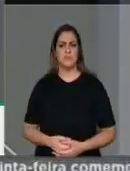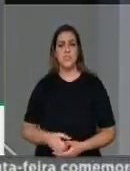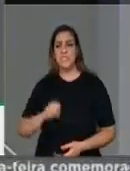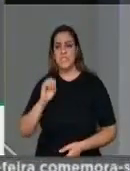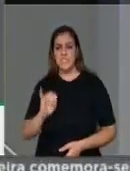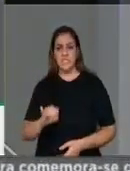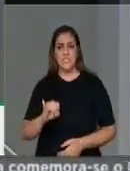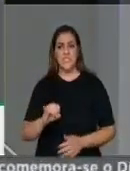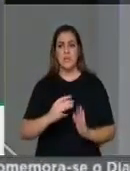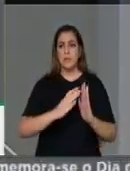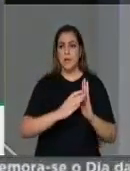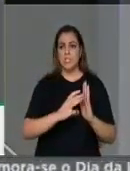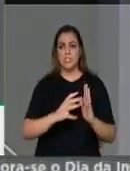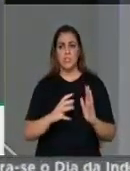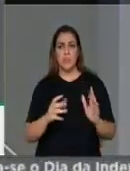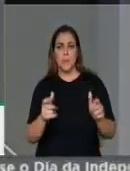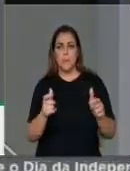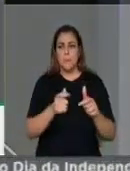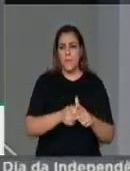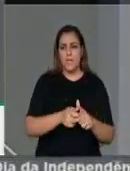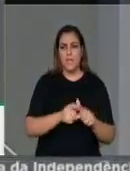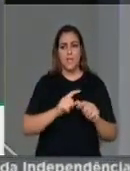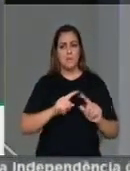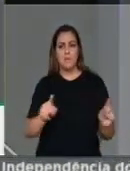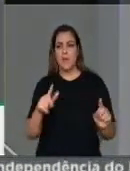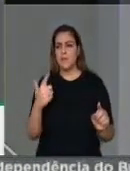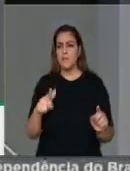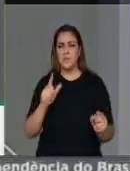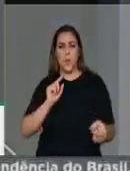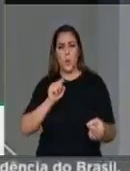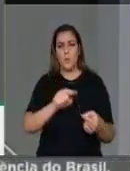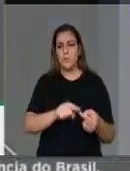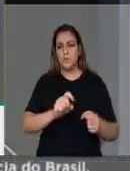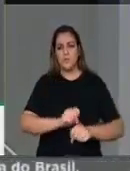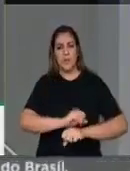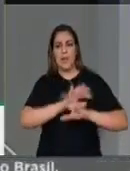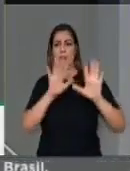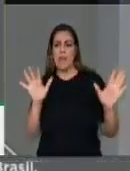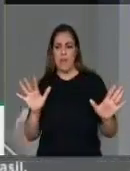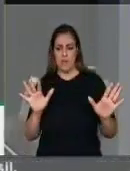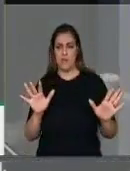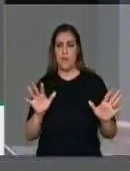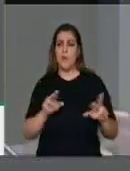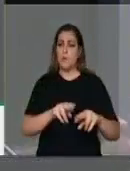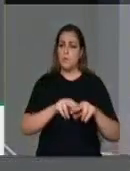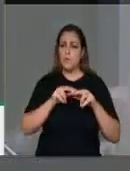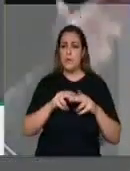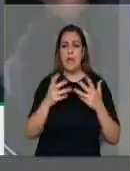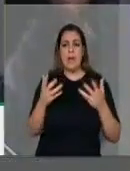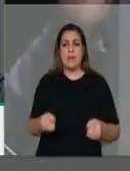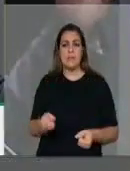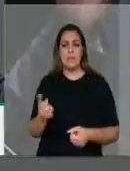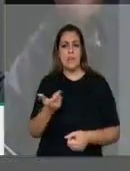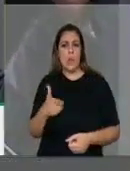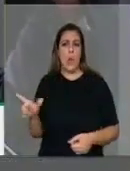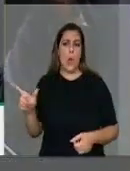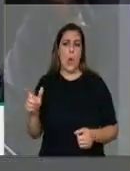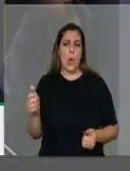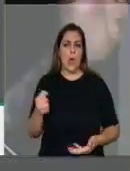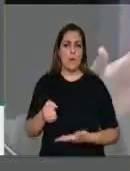pequeno, não ideológico, que se vende, é porque tem partido grande